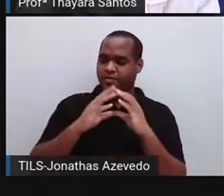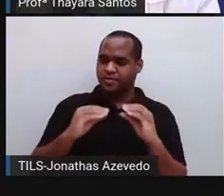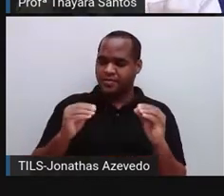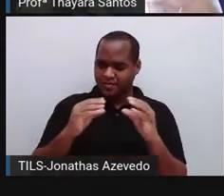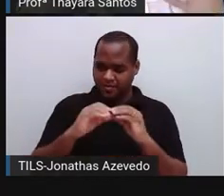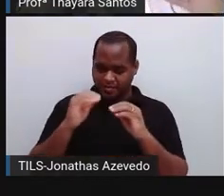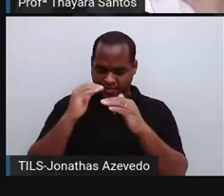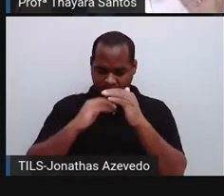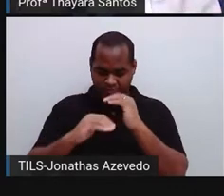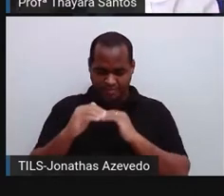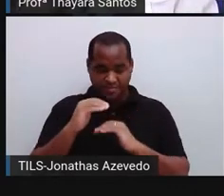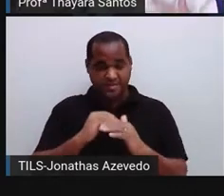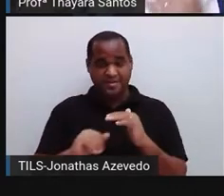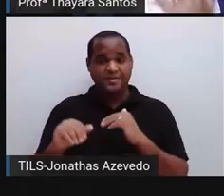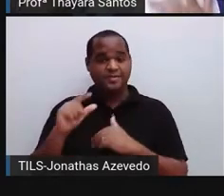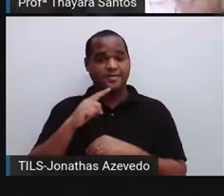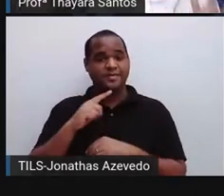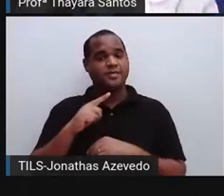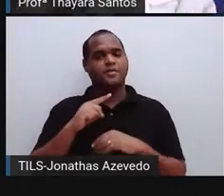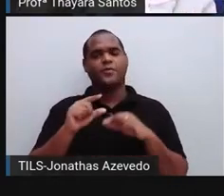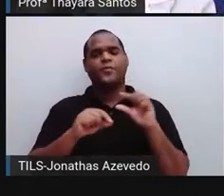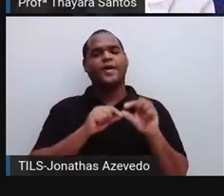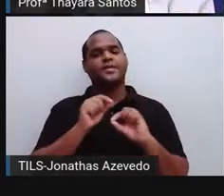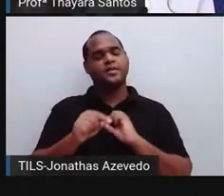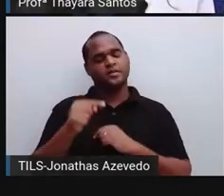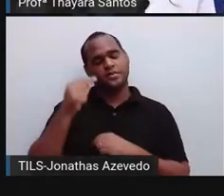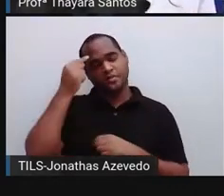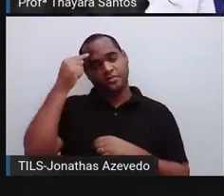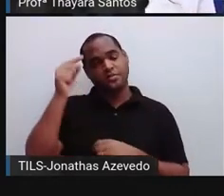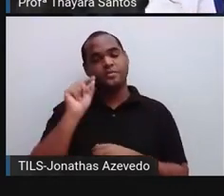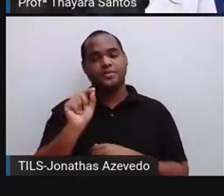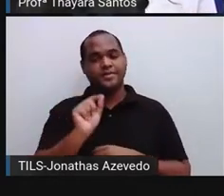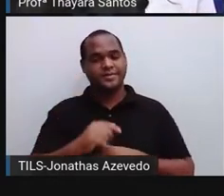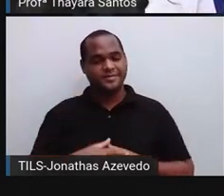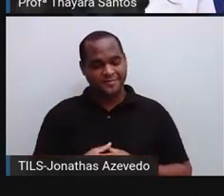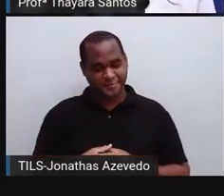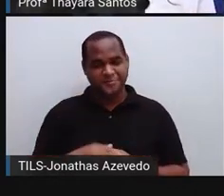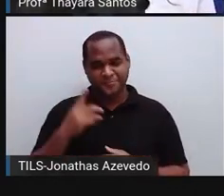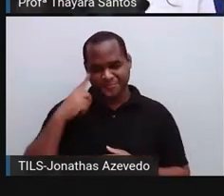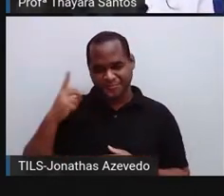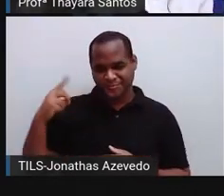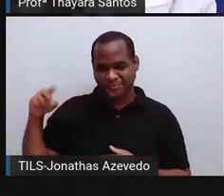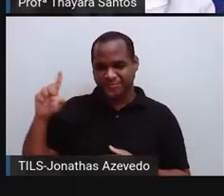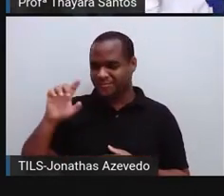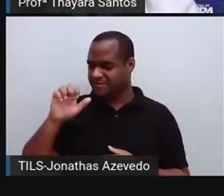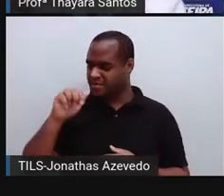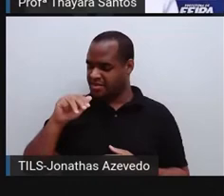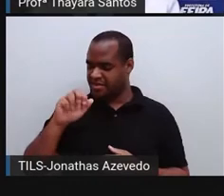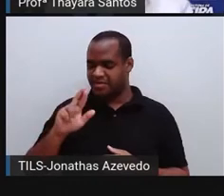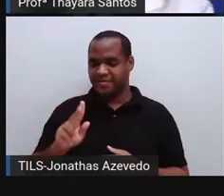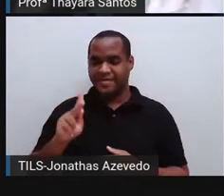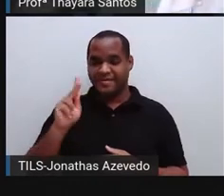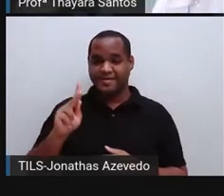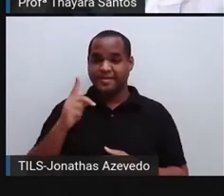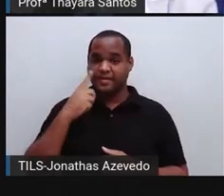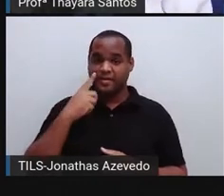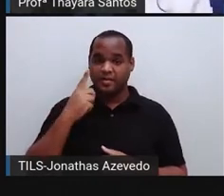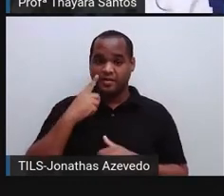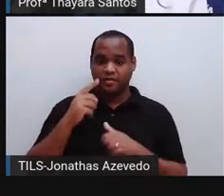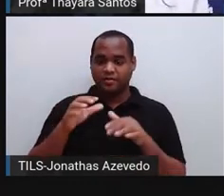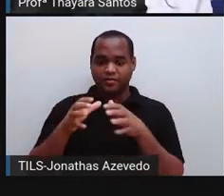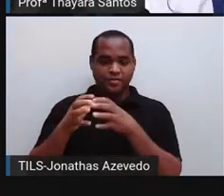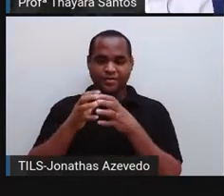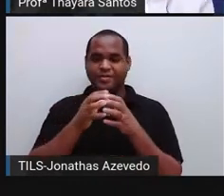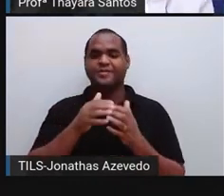diminuindo. E de onde que surgiram essas ideias? Primeiro, Lamarck observou um grupo